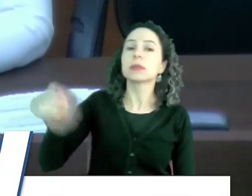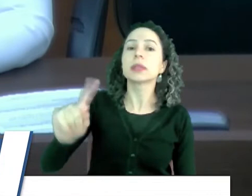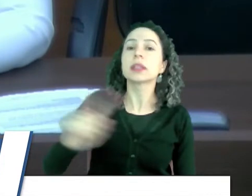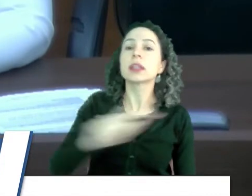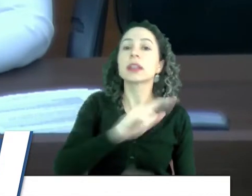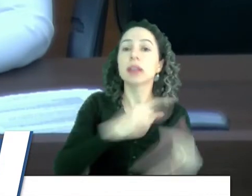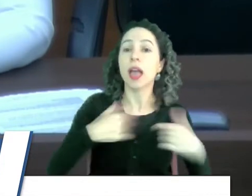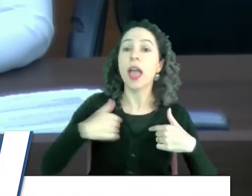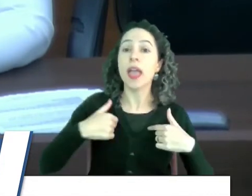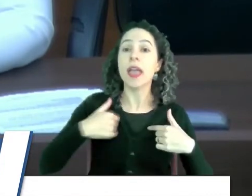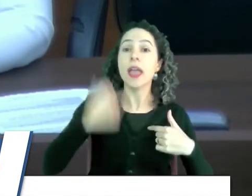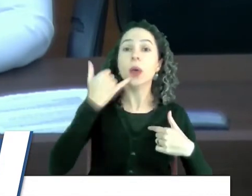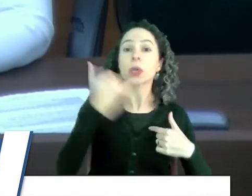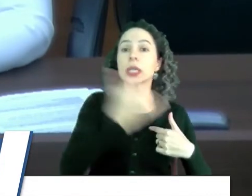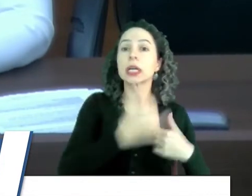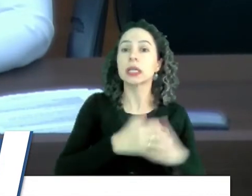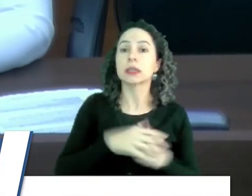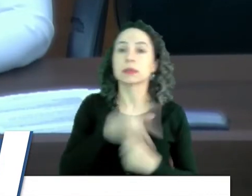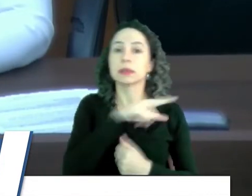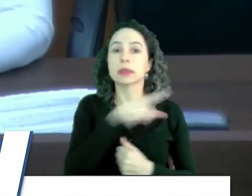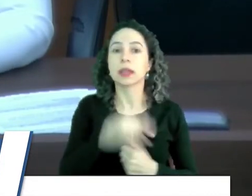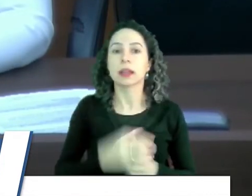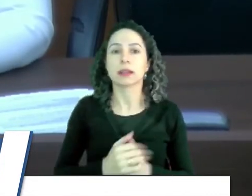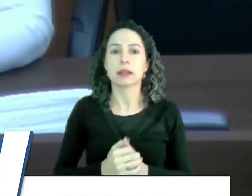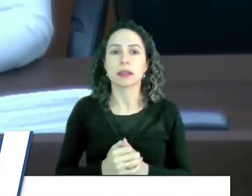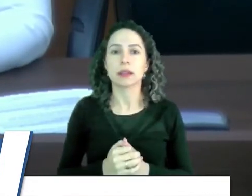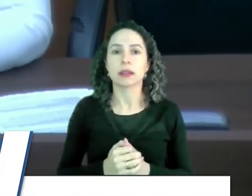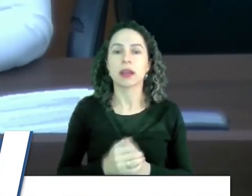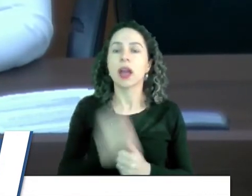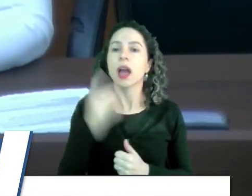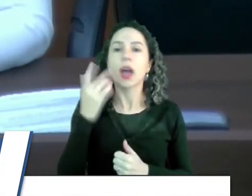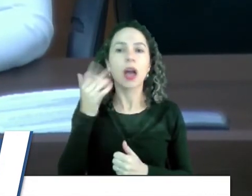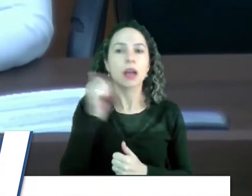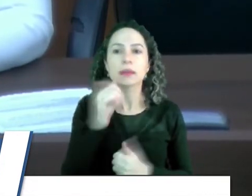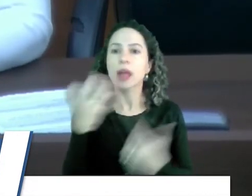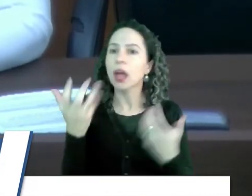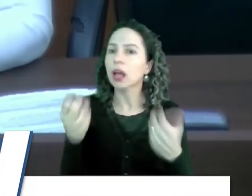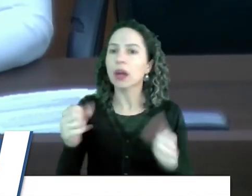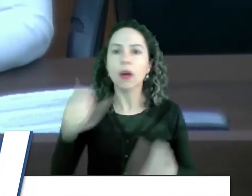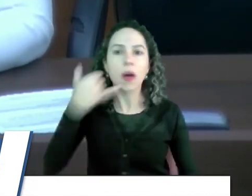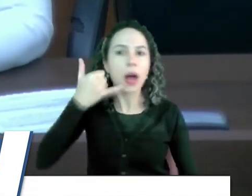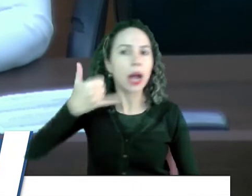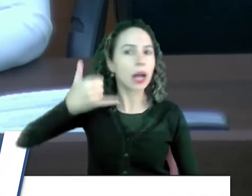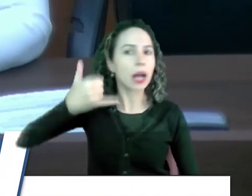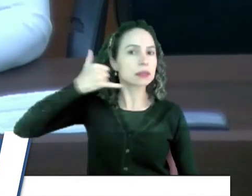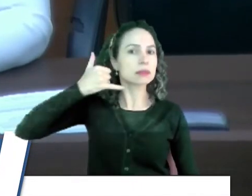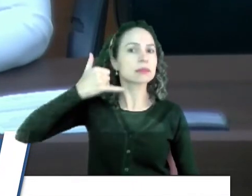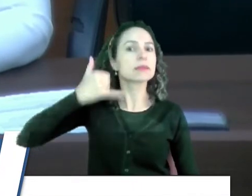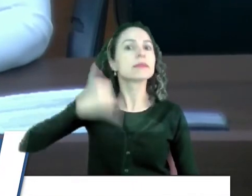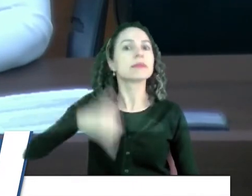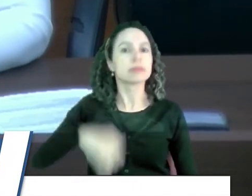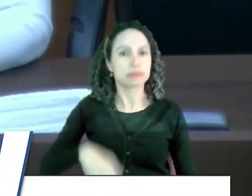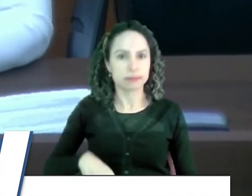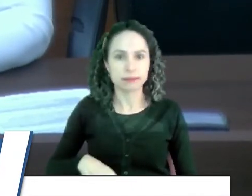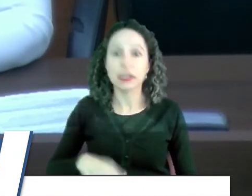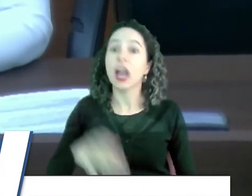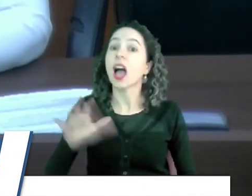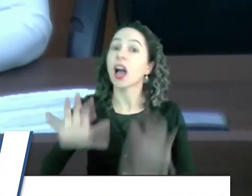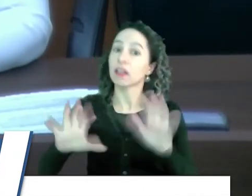eu que estou ligando aí para vocês. E elas não atenderam o telefone. Pode ser raridade isso.